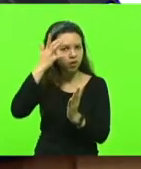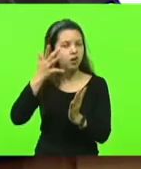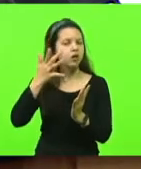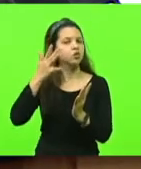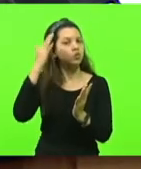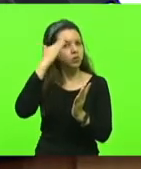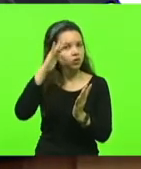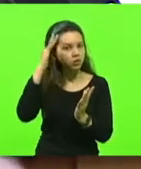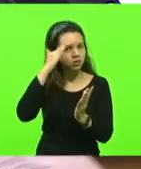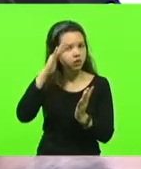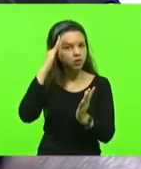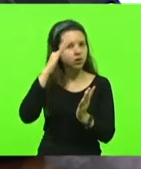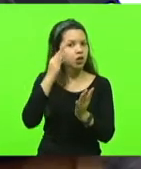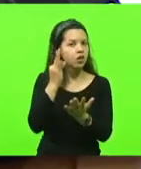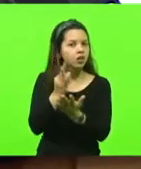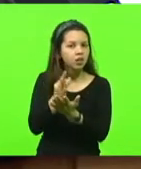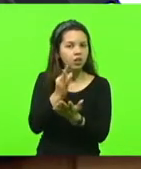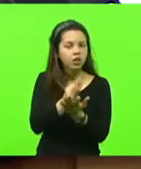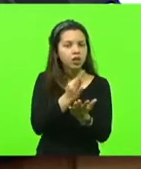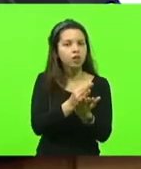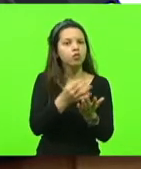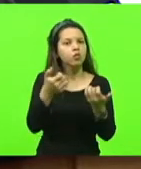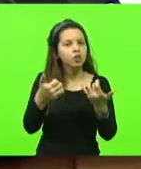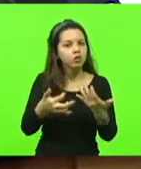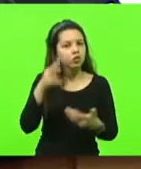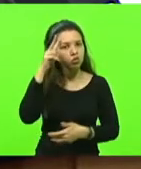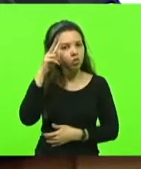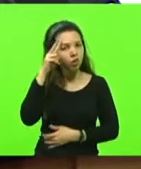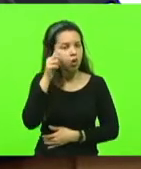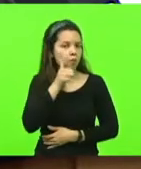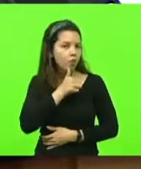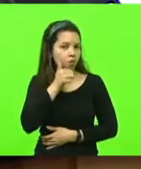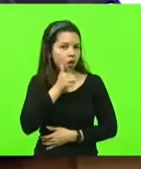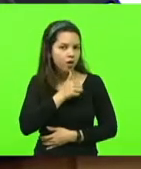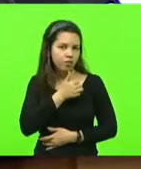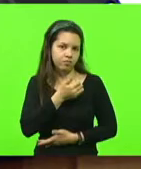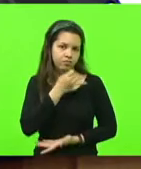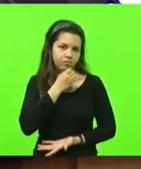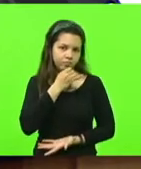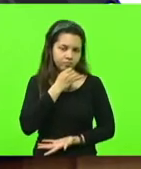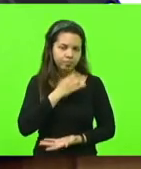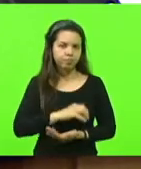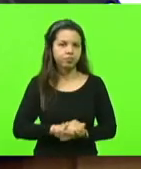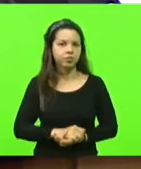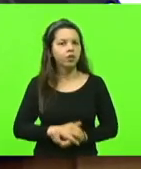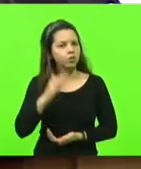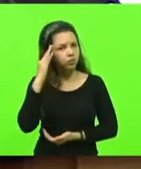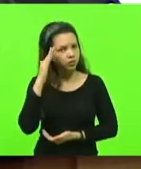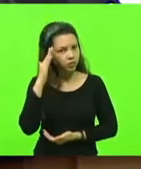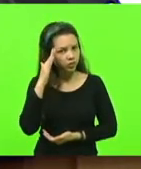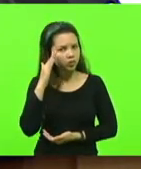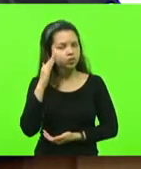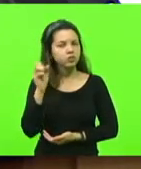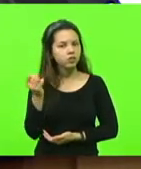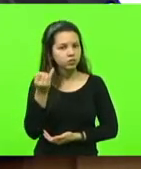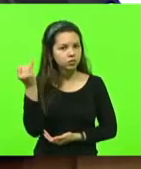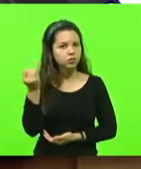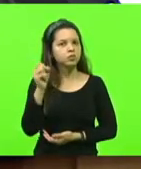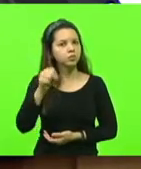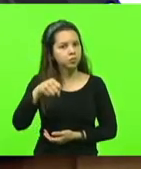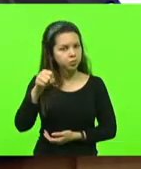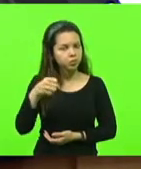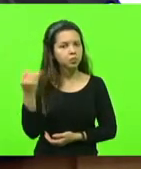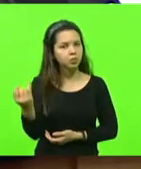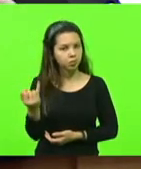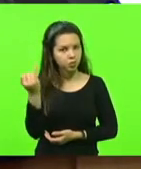um texto contando a história das mulheres, por exemplo. Então, eu entendo que é importante conhecer a história